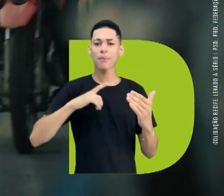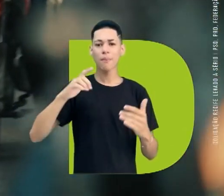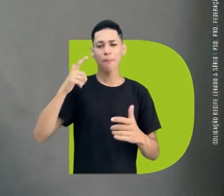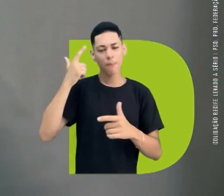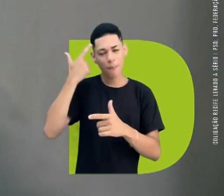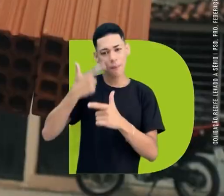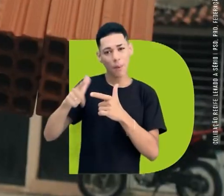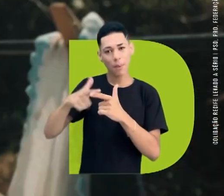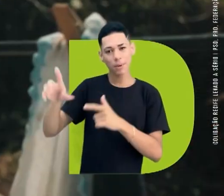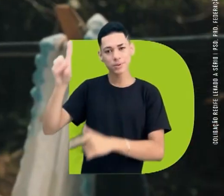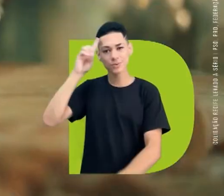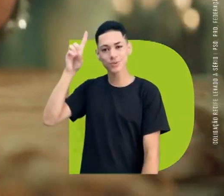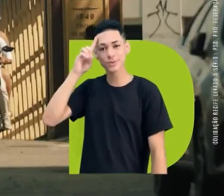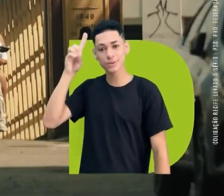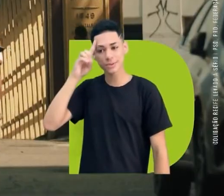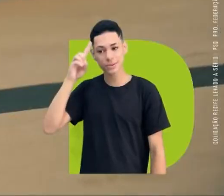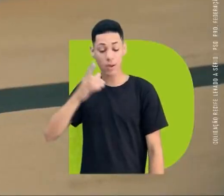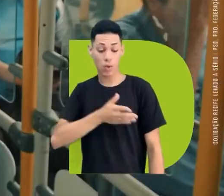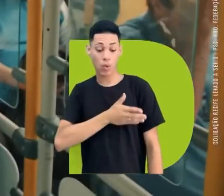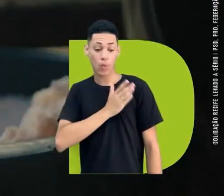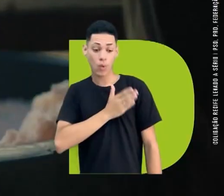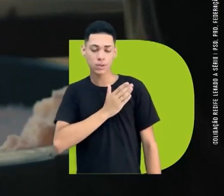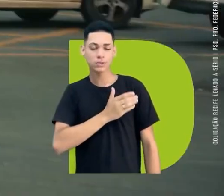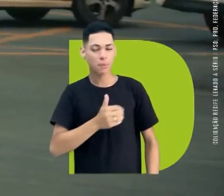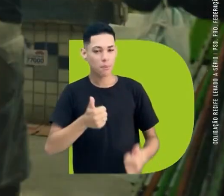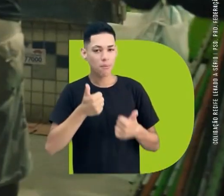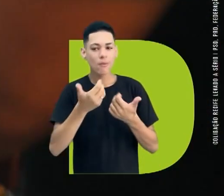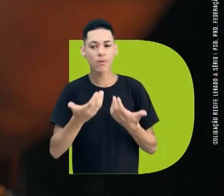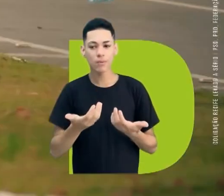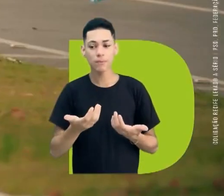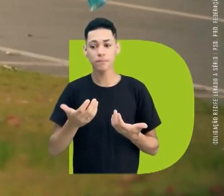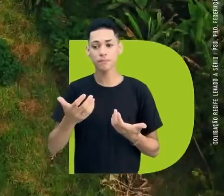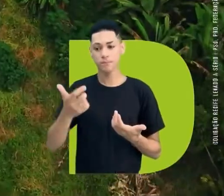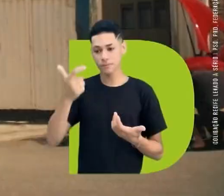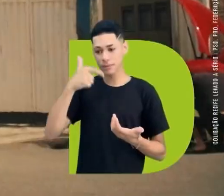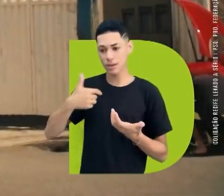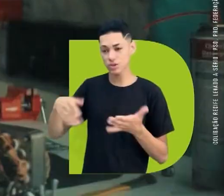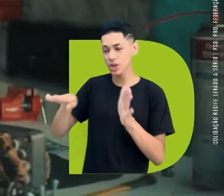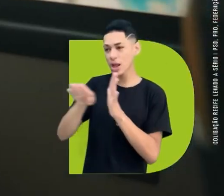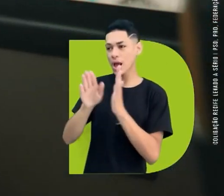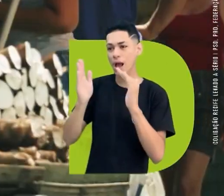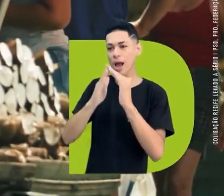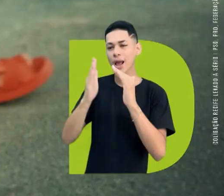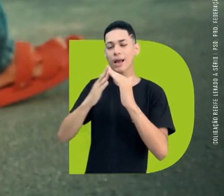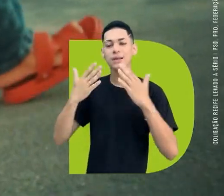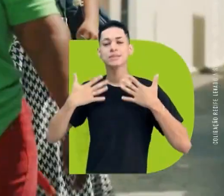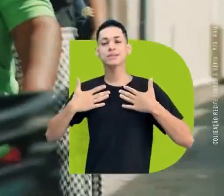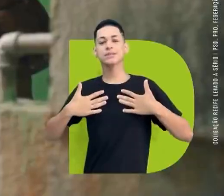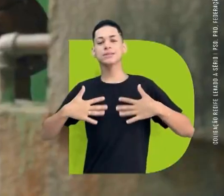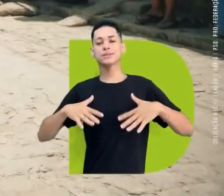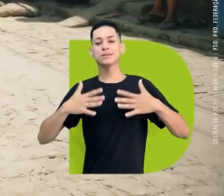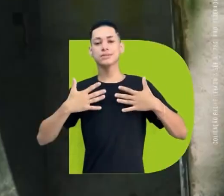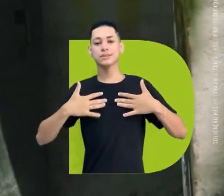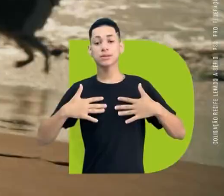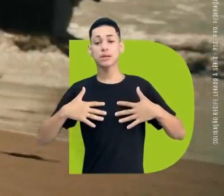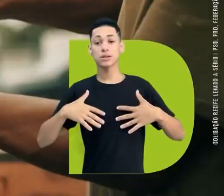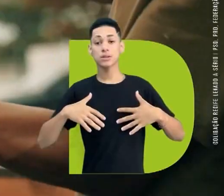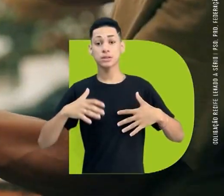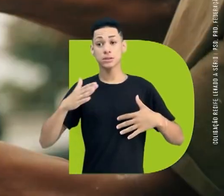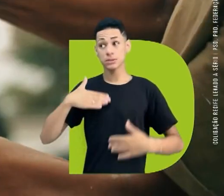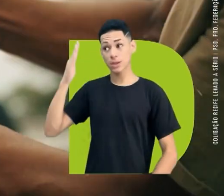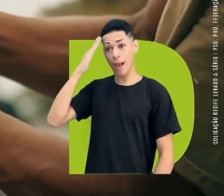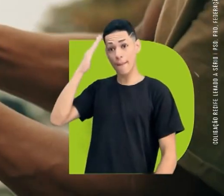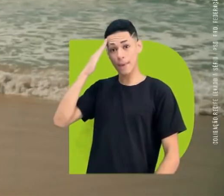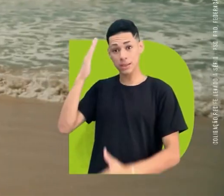esses aperreios todo santo dia. Não tem coração que aguente. Quem mais chegar em casa e descansar.